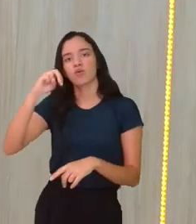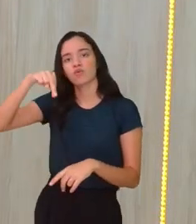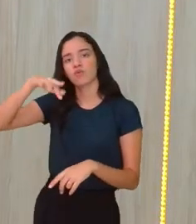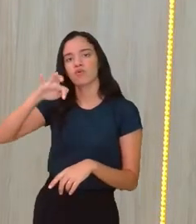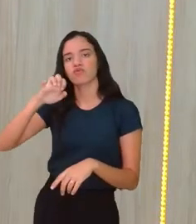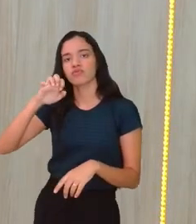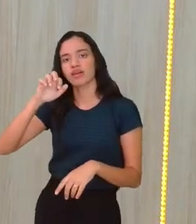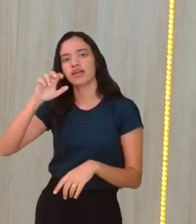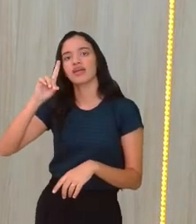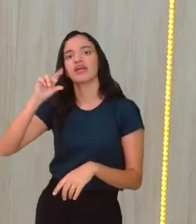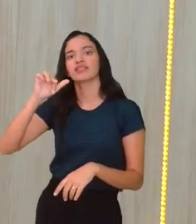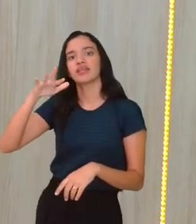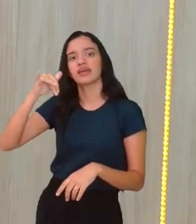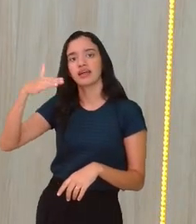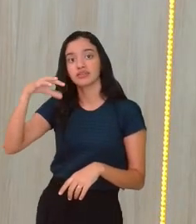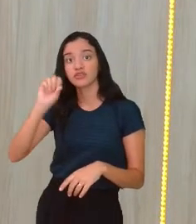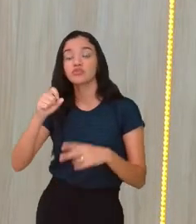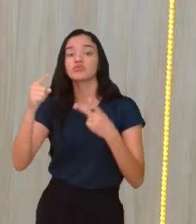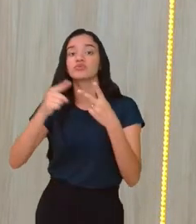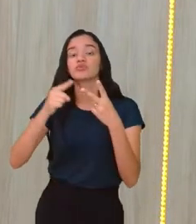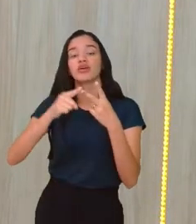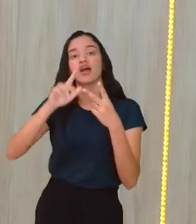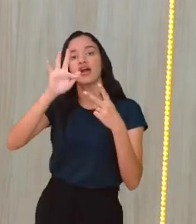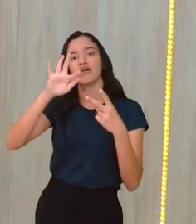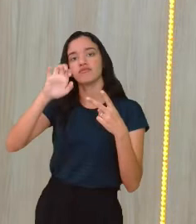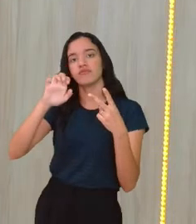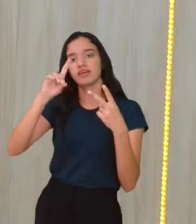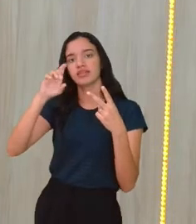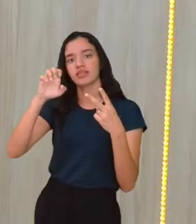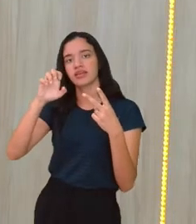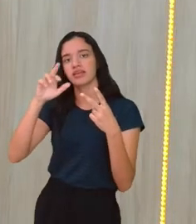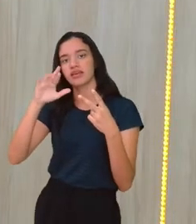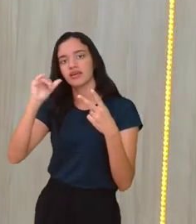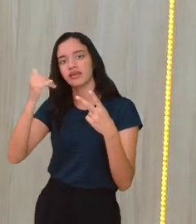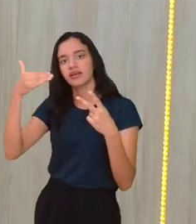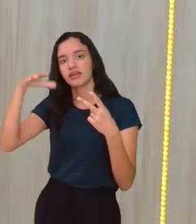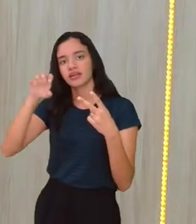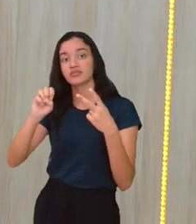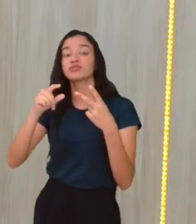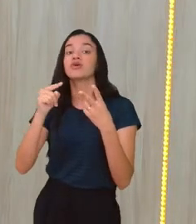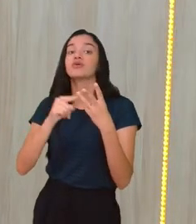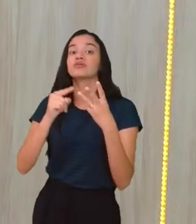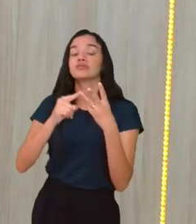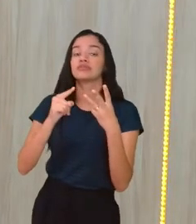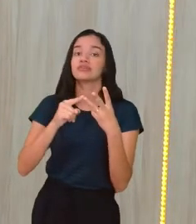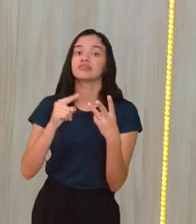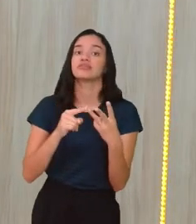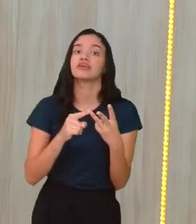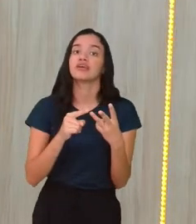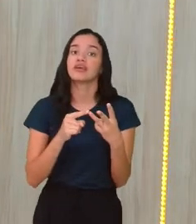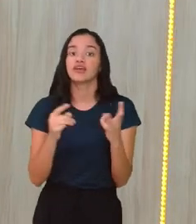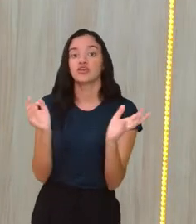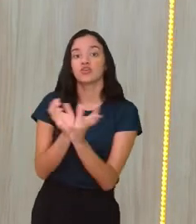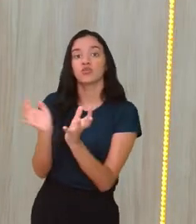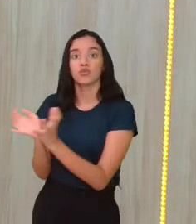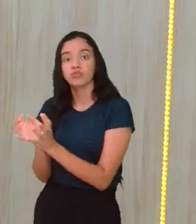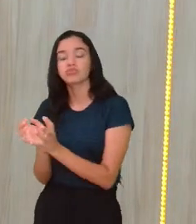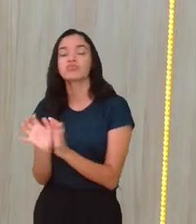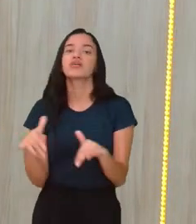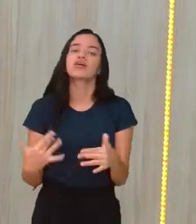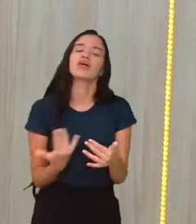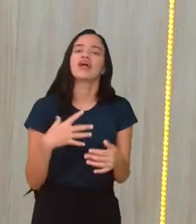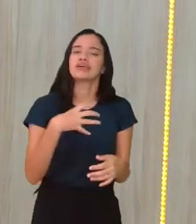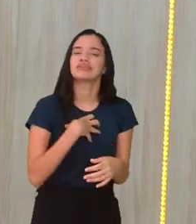federações que regulamentam ali a modalidade. No jogo, não. Eu sempre falo do queimado porque é